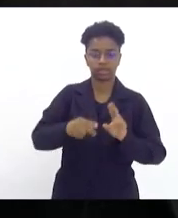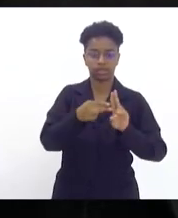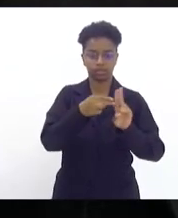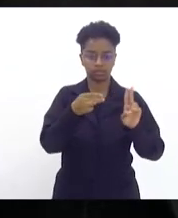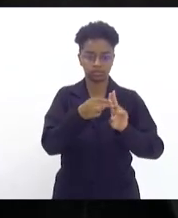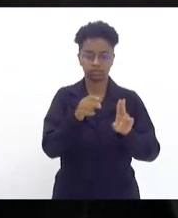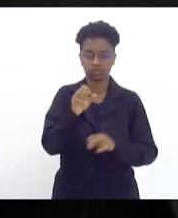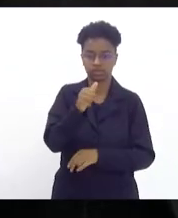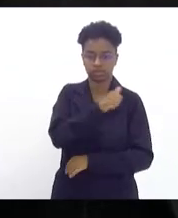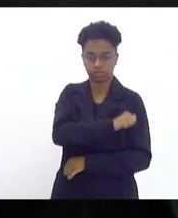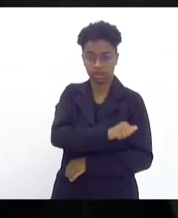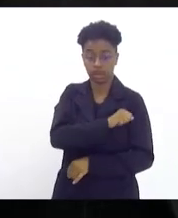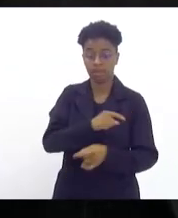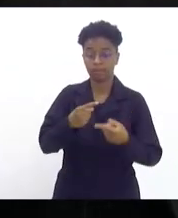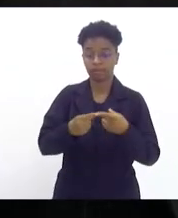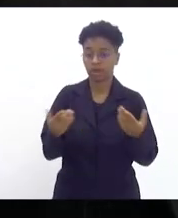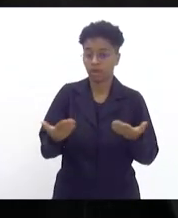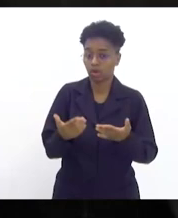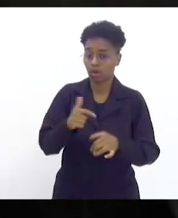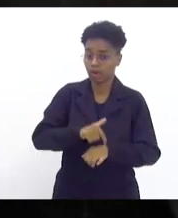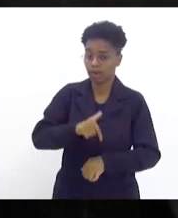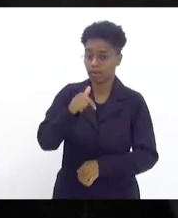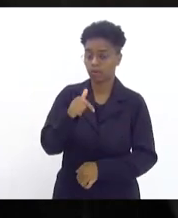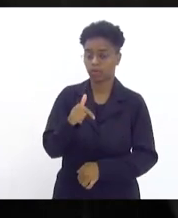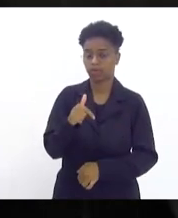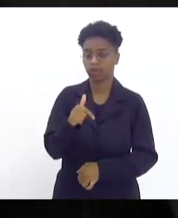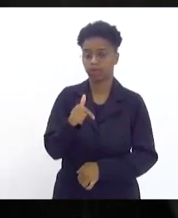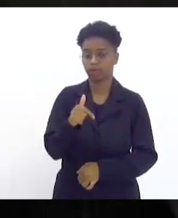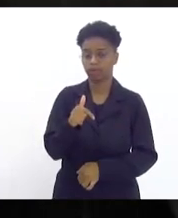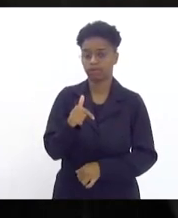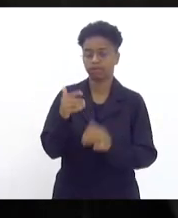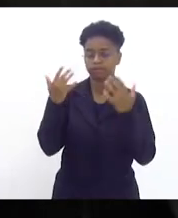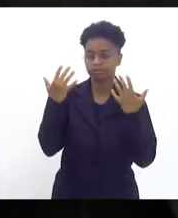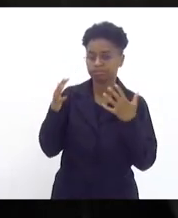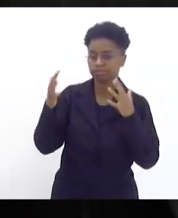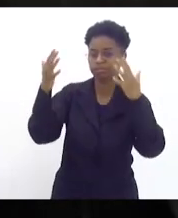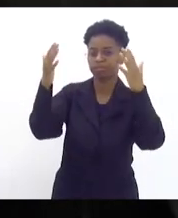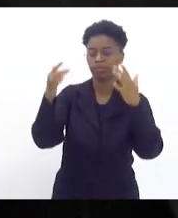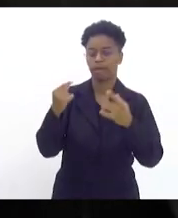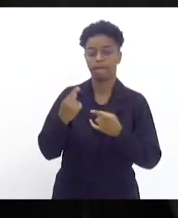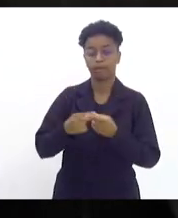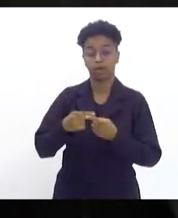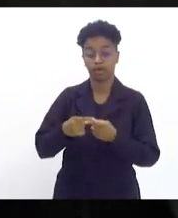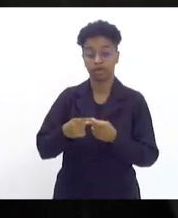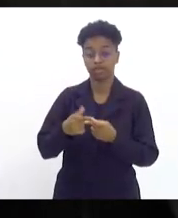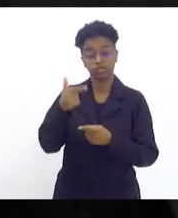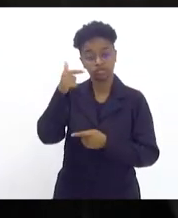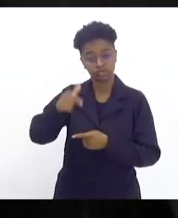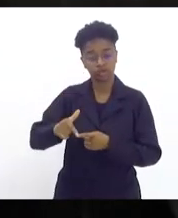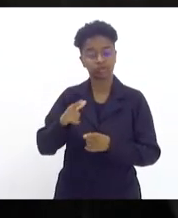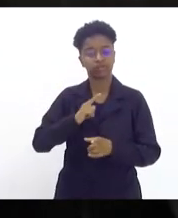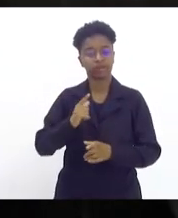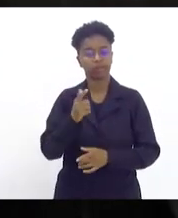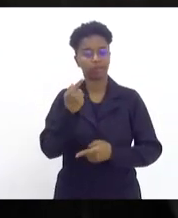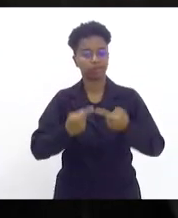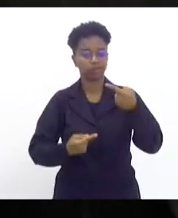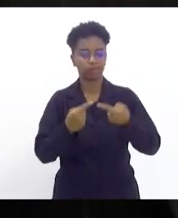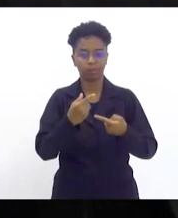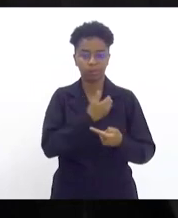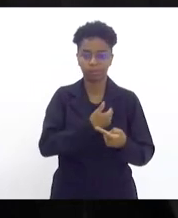Janeiro porque é um momento de comemoração porque é mais uma política pública